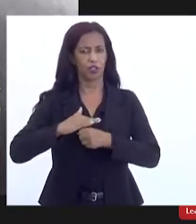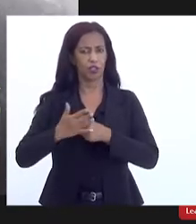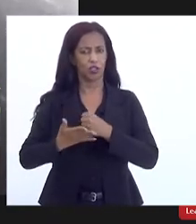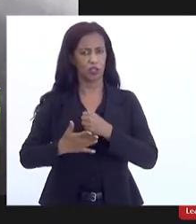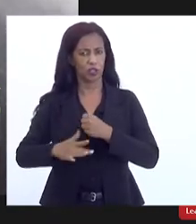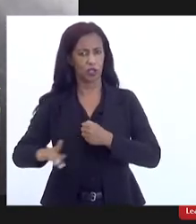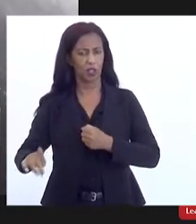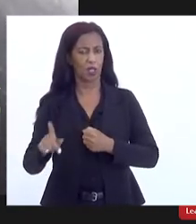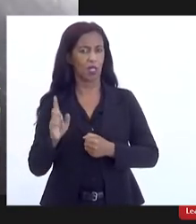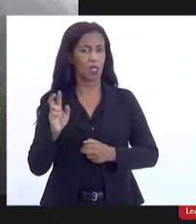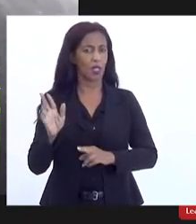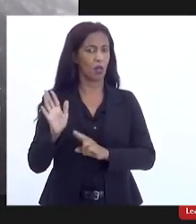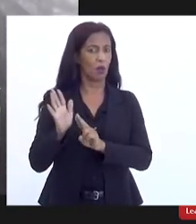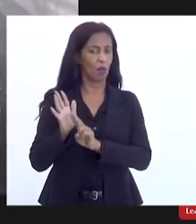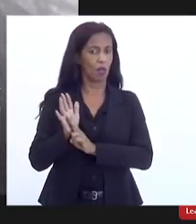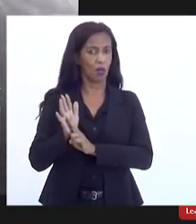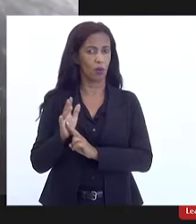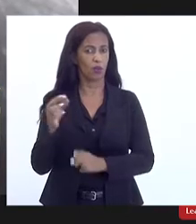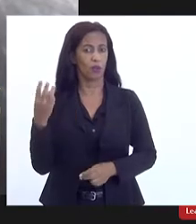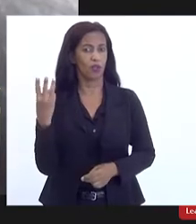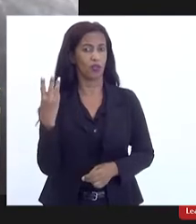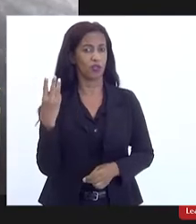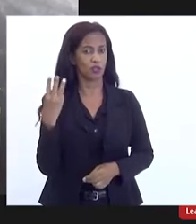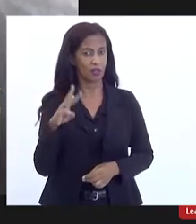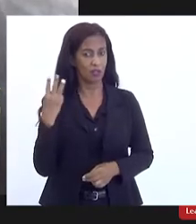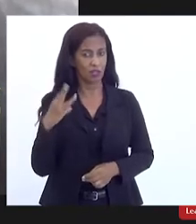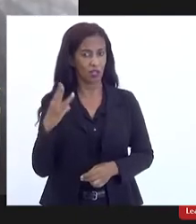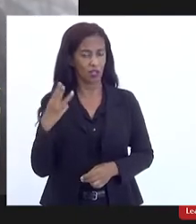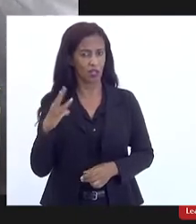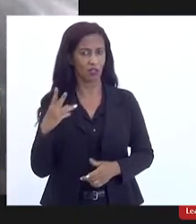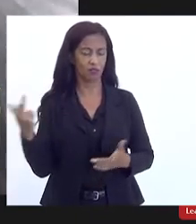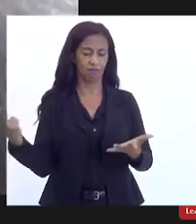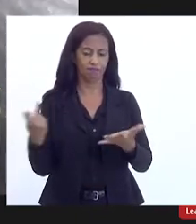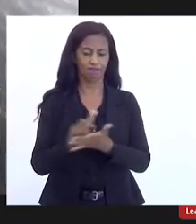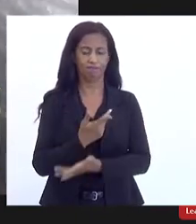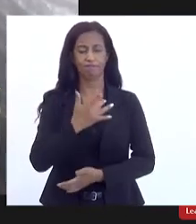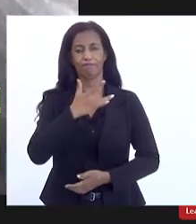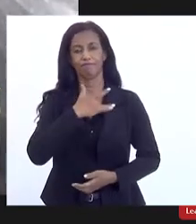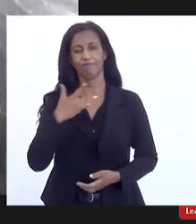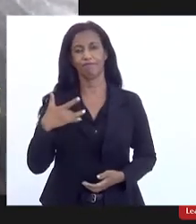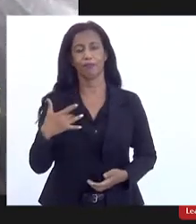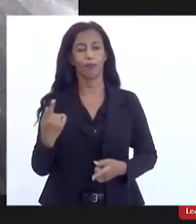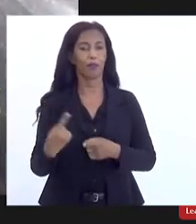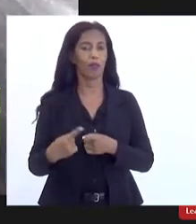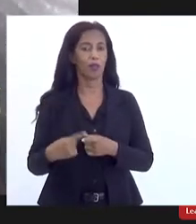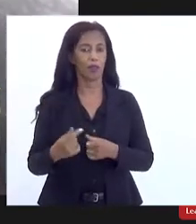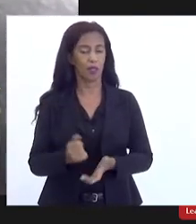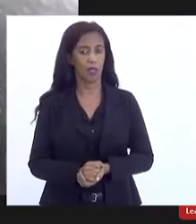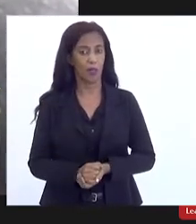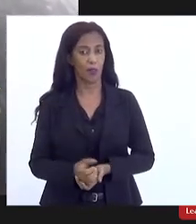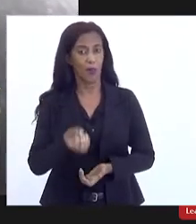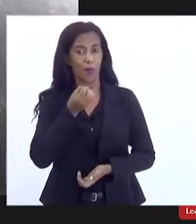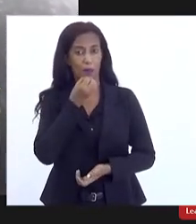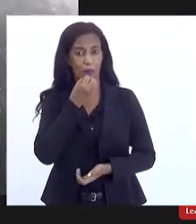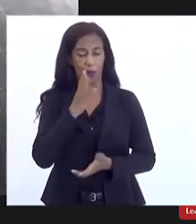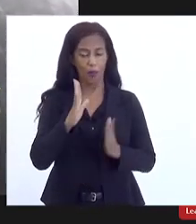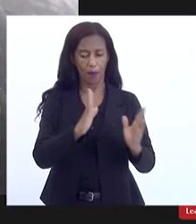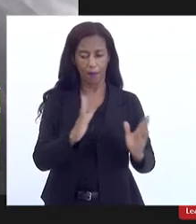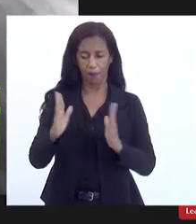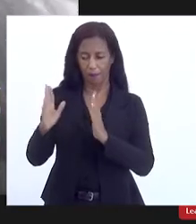representa uma economia de 3 reais que é feita na saúde porque boa parte das